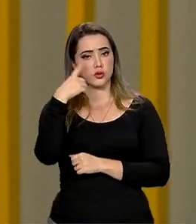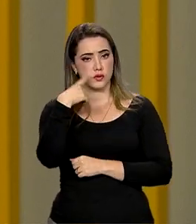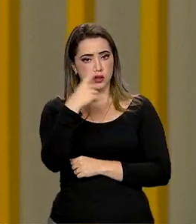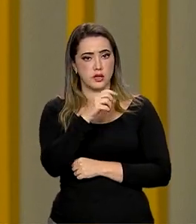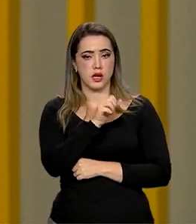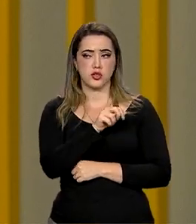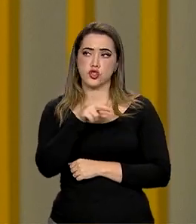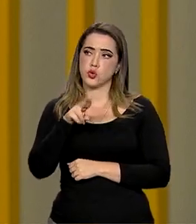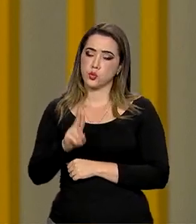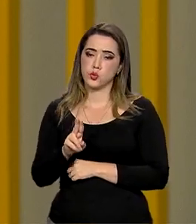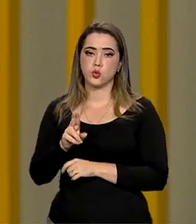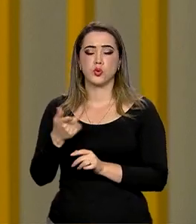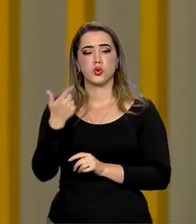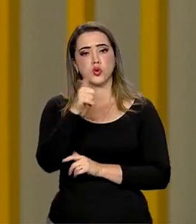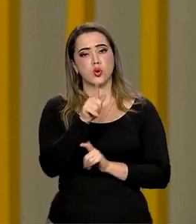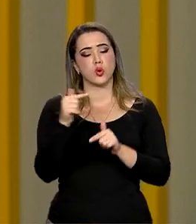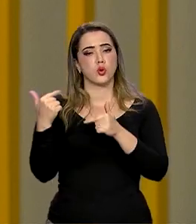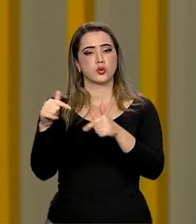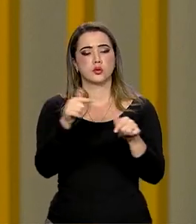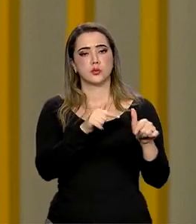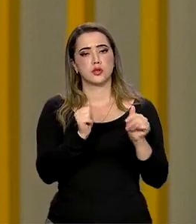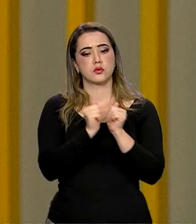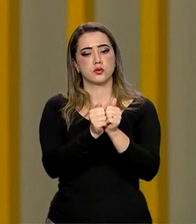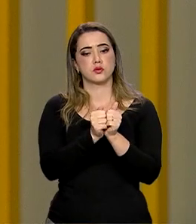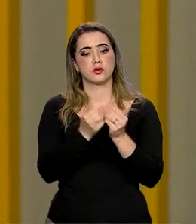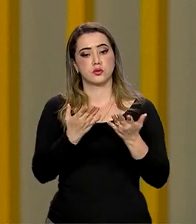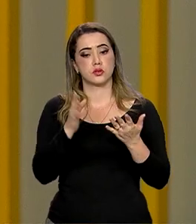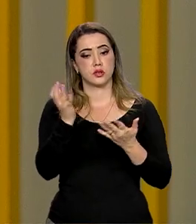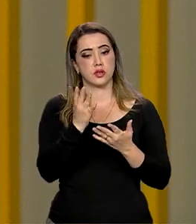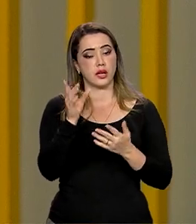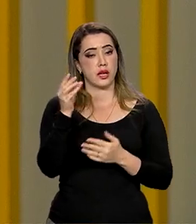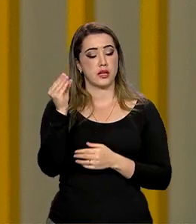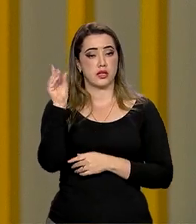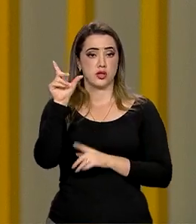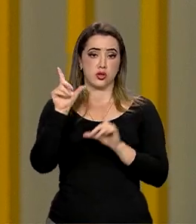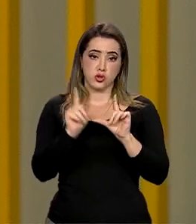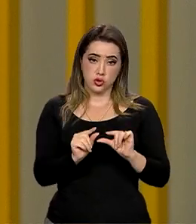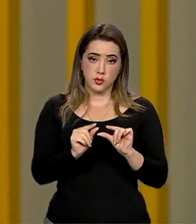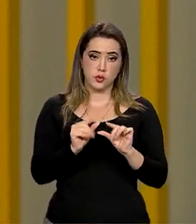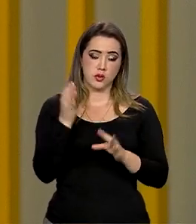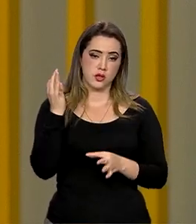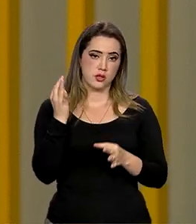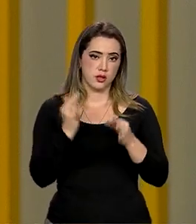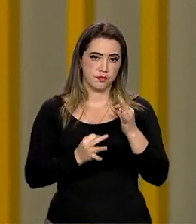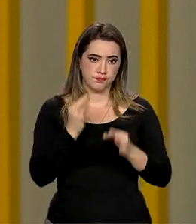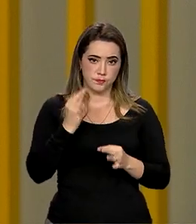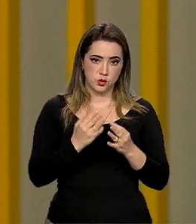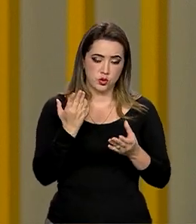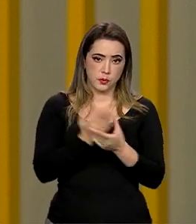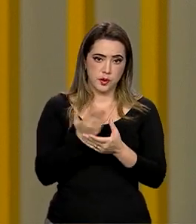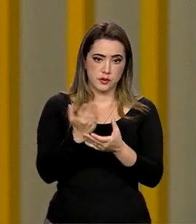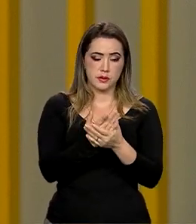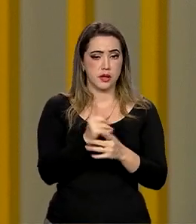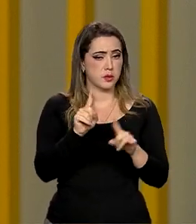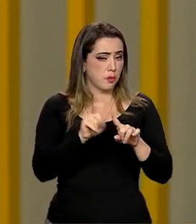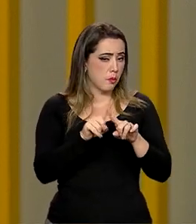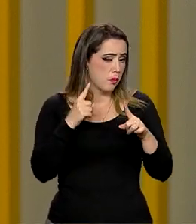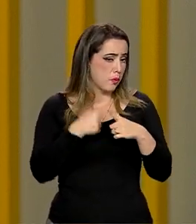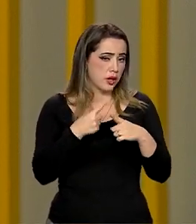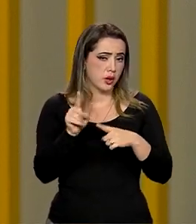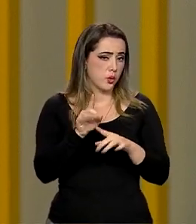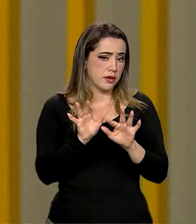da União e outros atores, que tentam diminuir a judicialização. A judicialização não é um fenômeno simples,